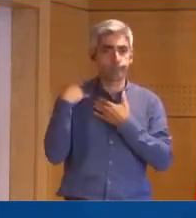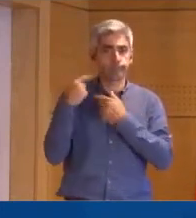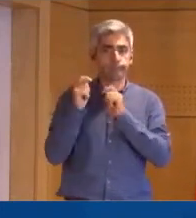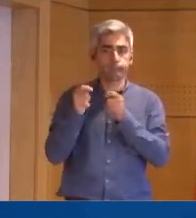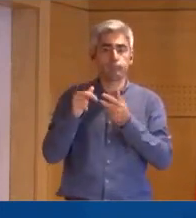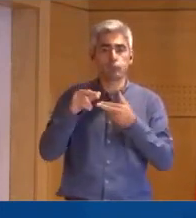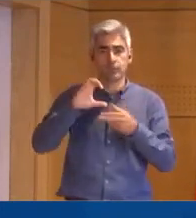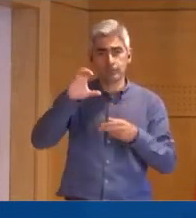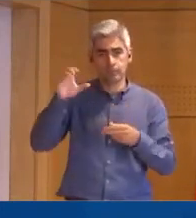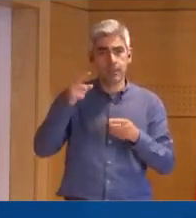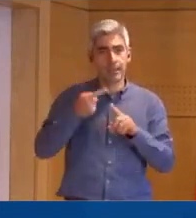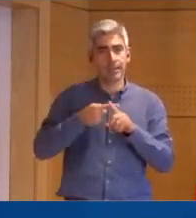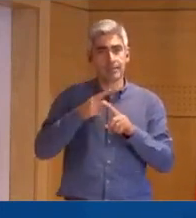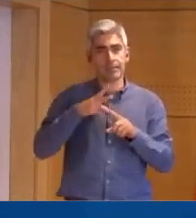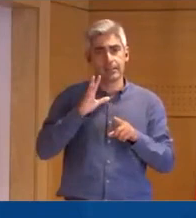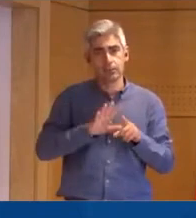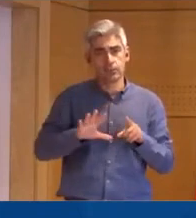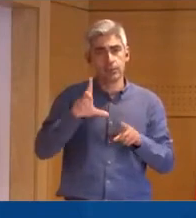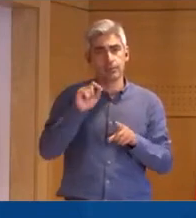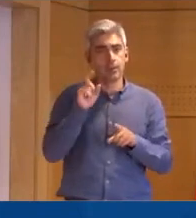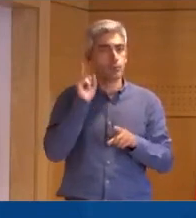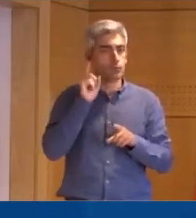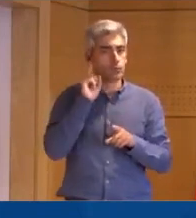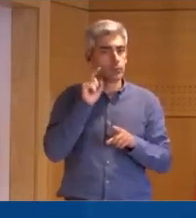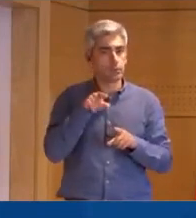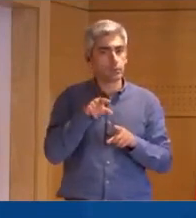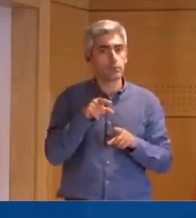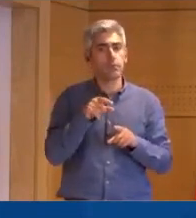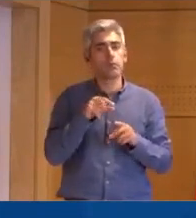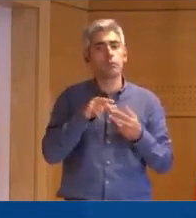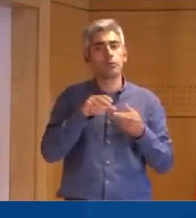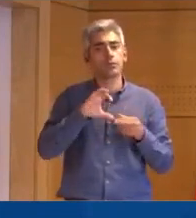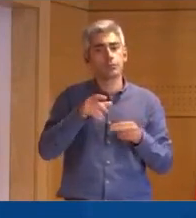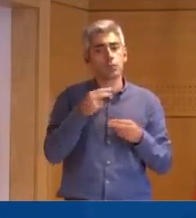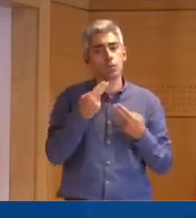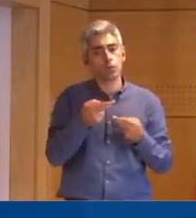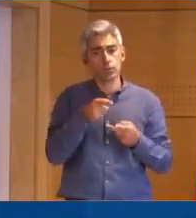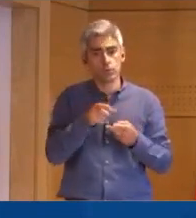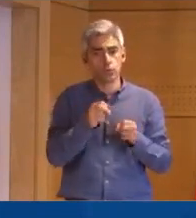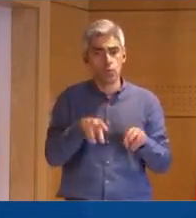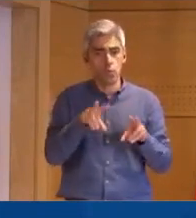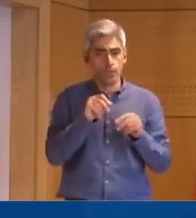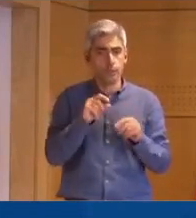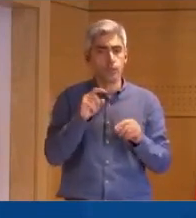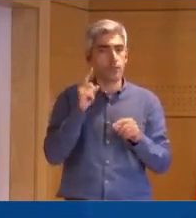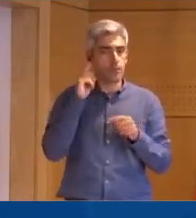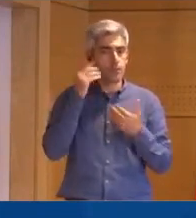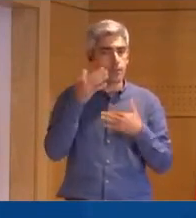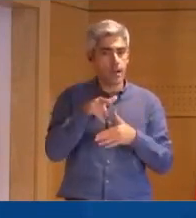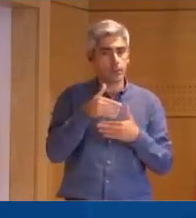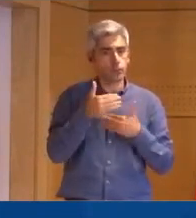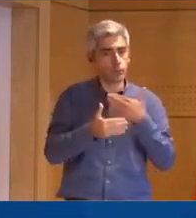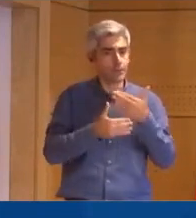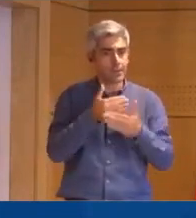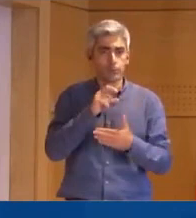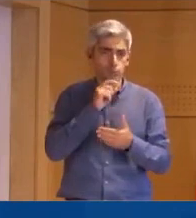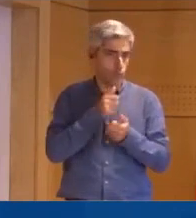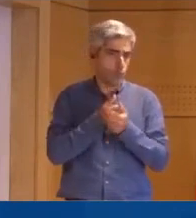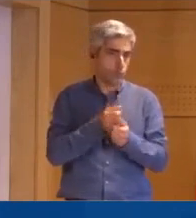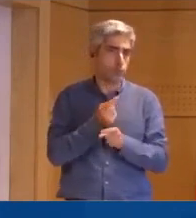municípios e que são de interesse nacional. É, contudo, importante que os municípios usem este novo prazo e possam concluir estes processos,